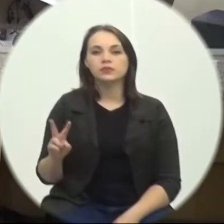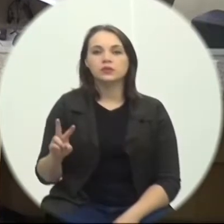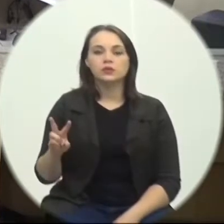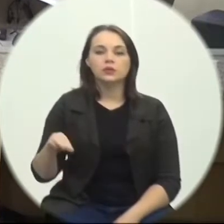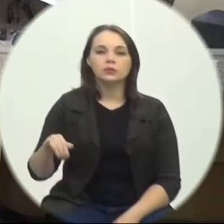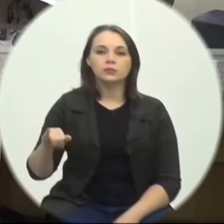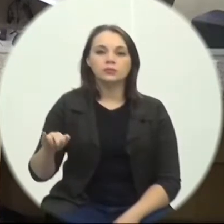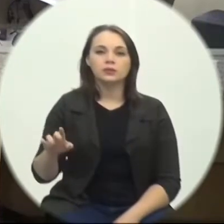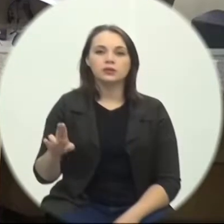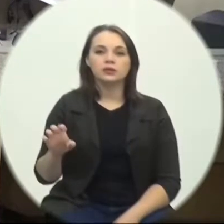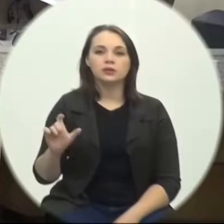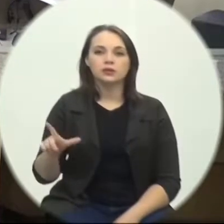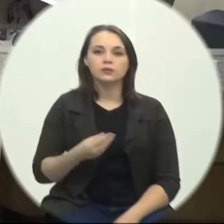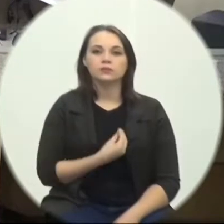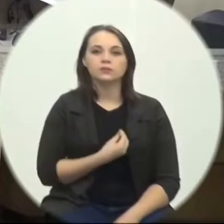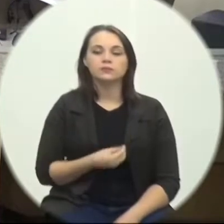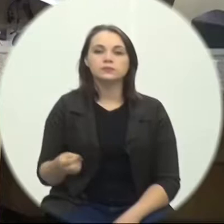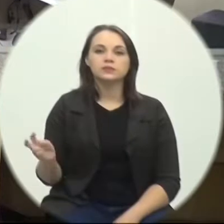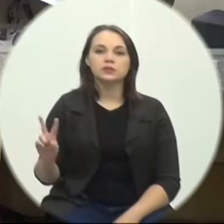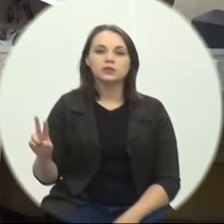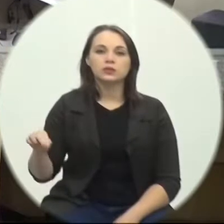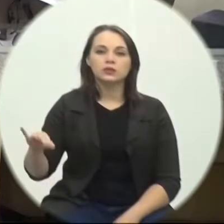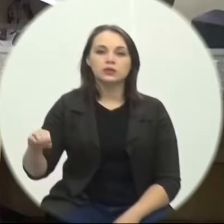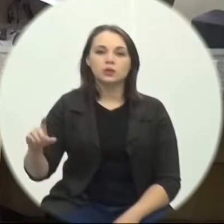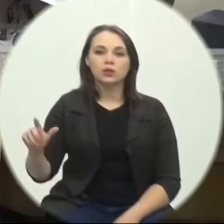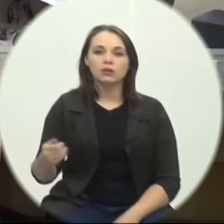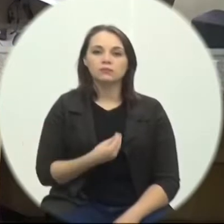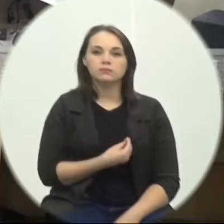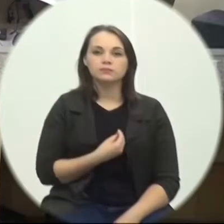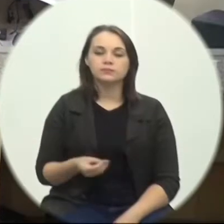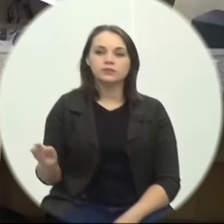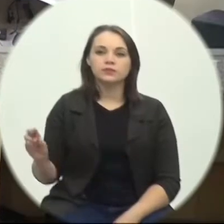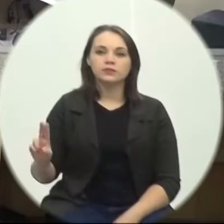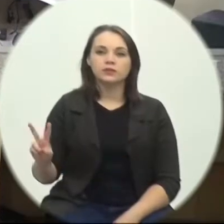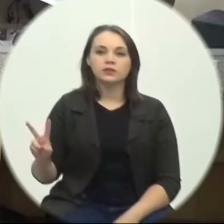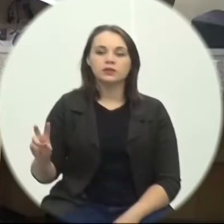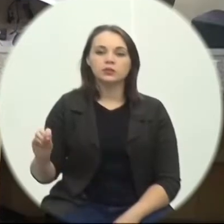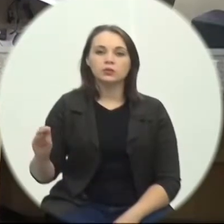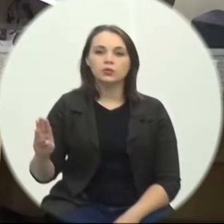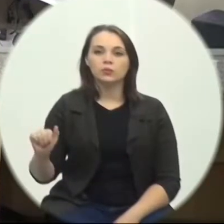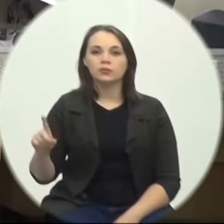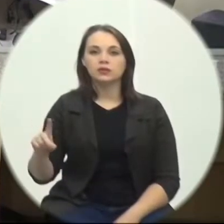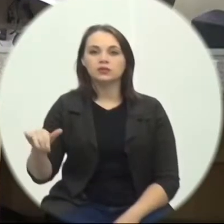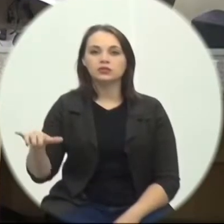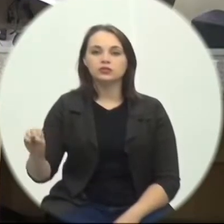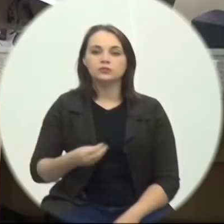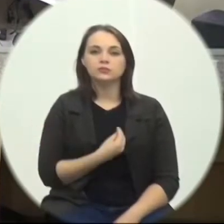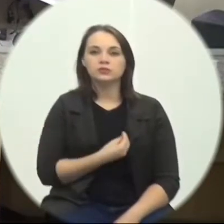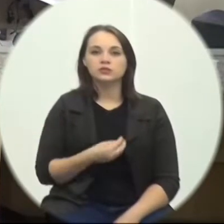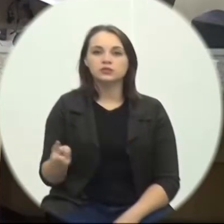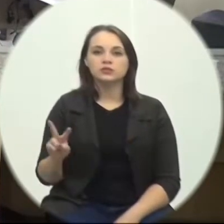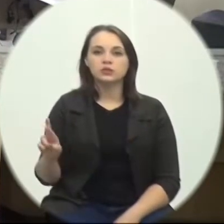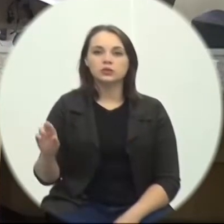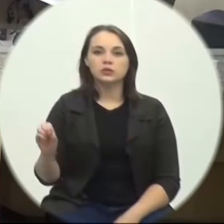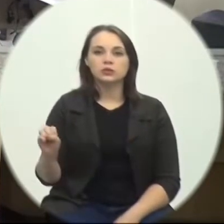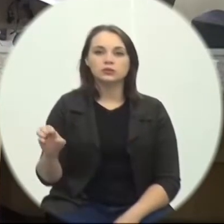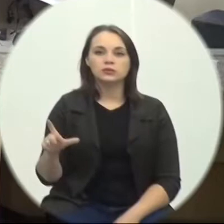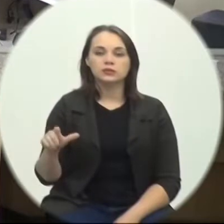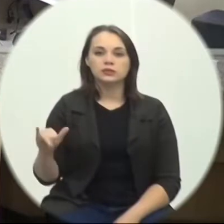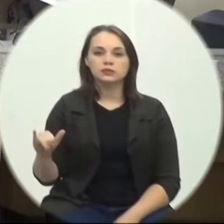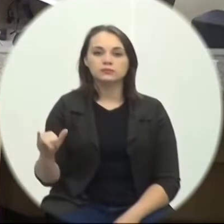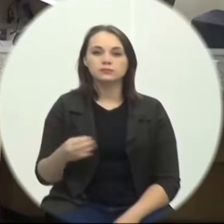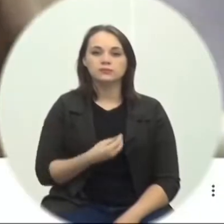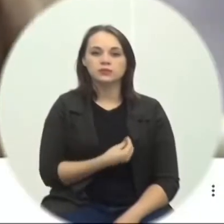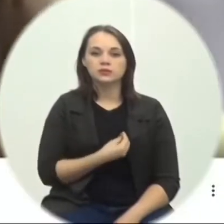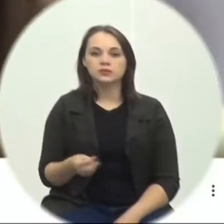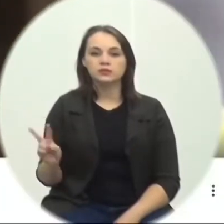Miguel Pierini. Presente, vereador Nicola Martins. Presente, vereador Ubarias. Presente, vereadora Roseli. Presente.